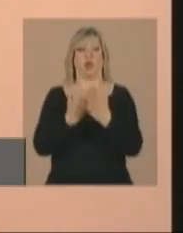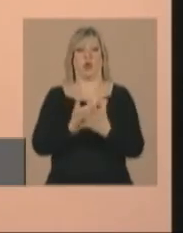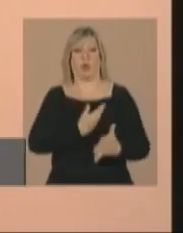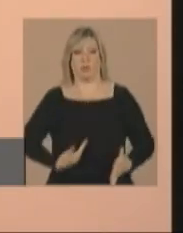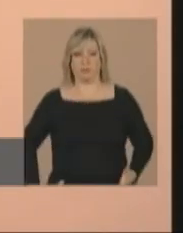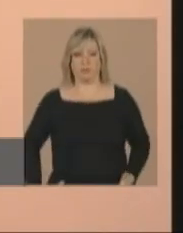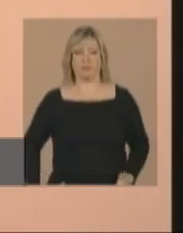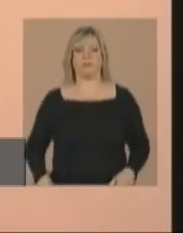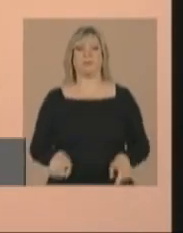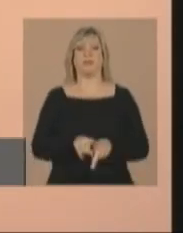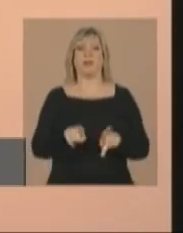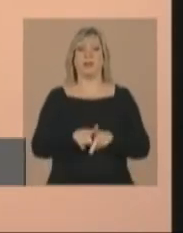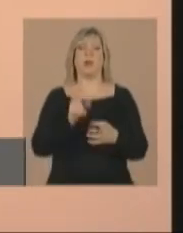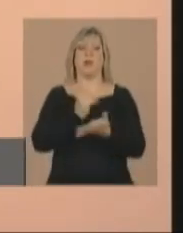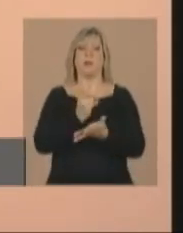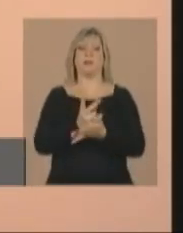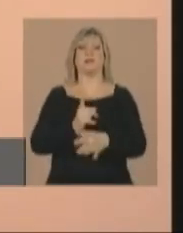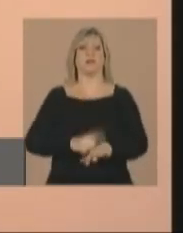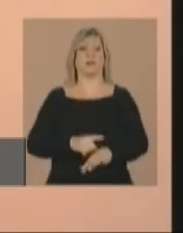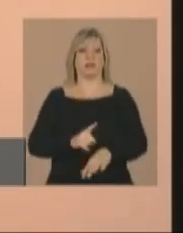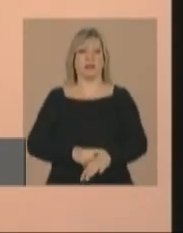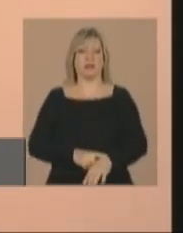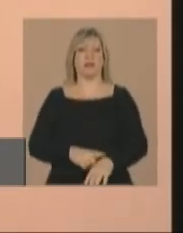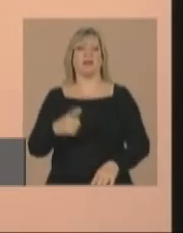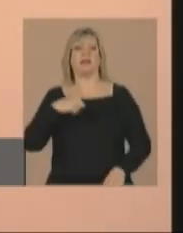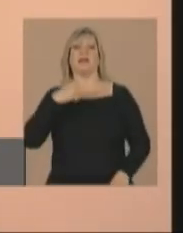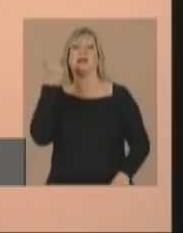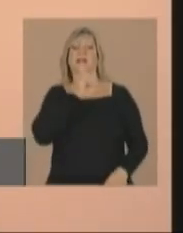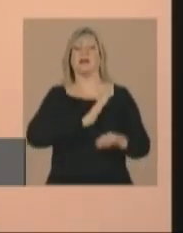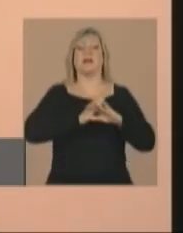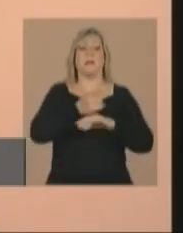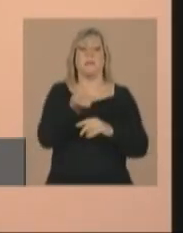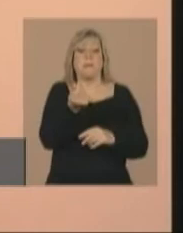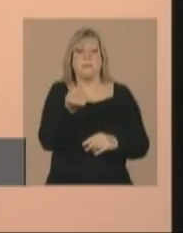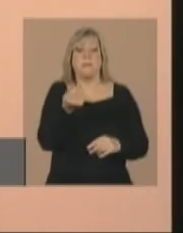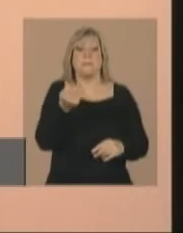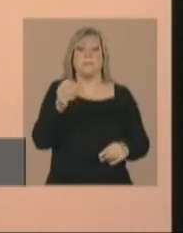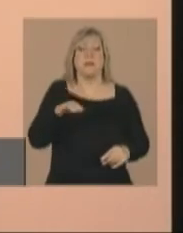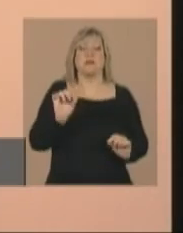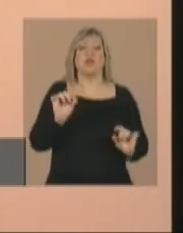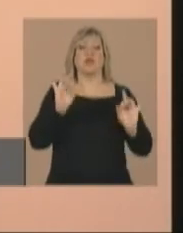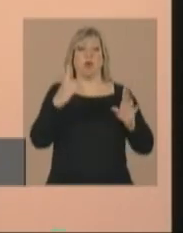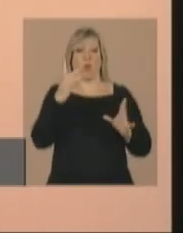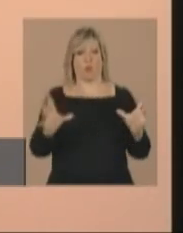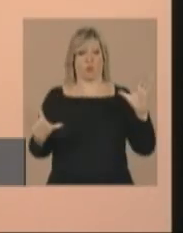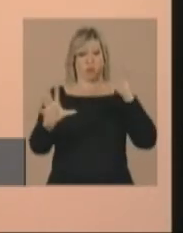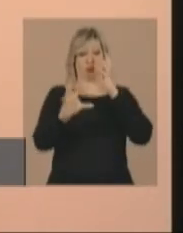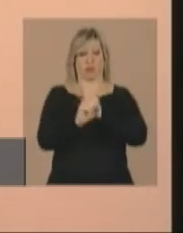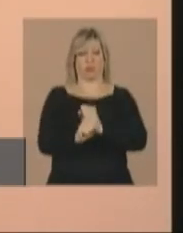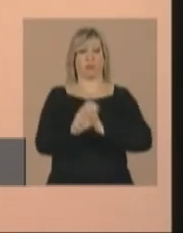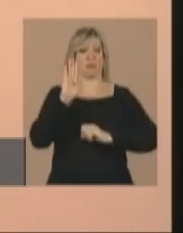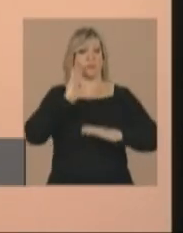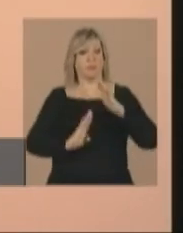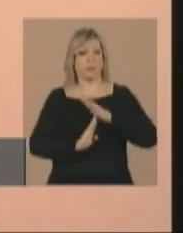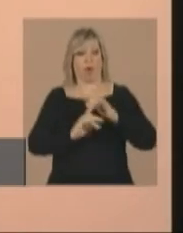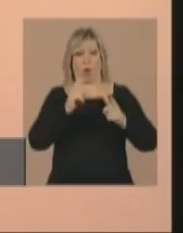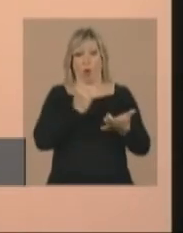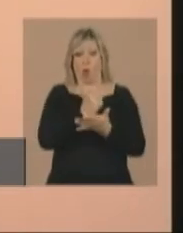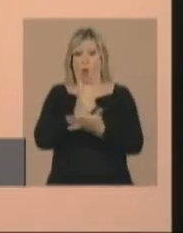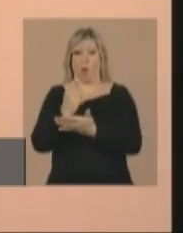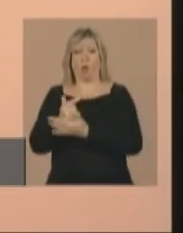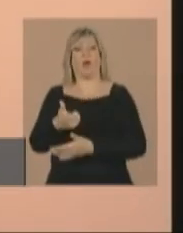e ao mesmo tempo tenha acesso a preços que só um volume determinado de compras